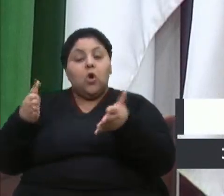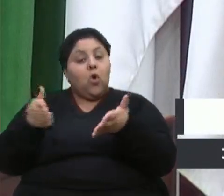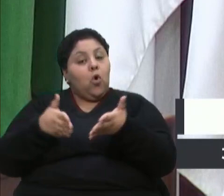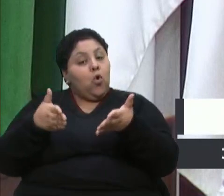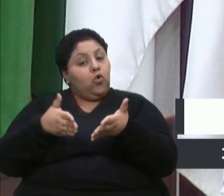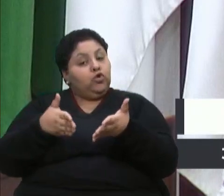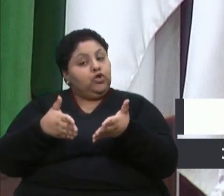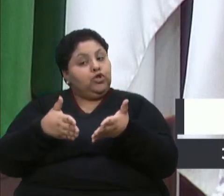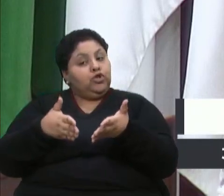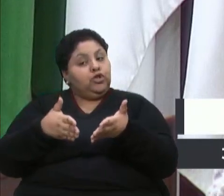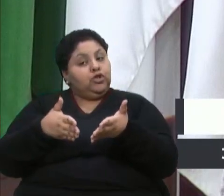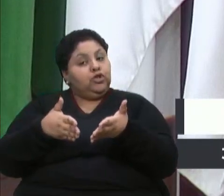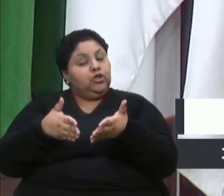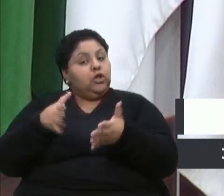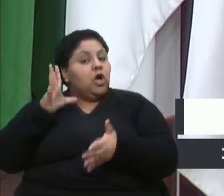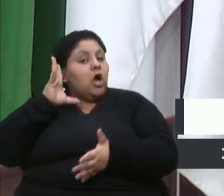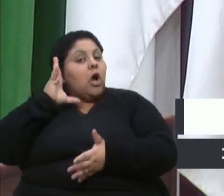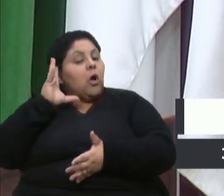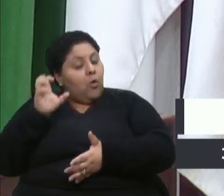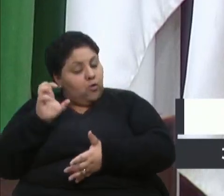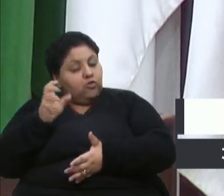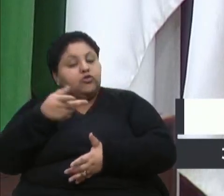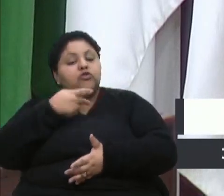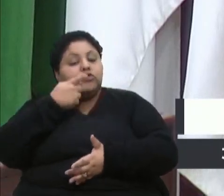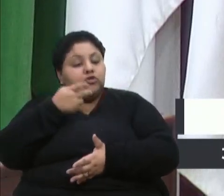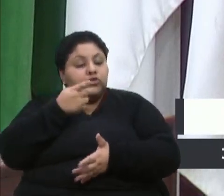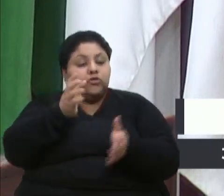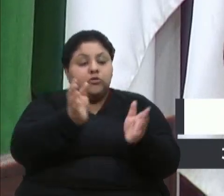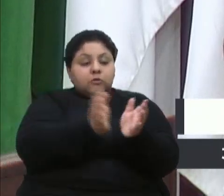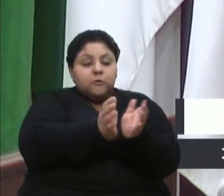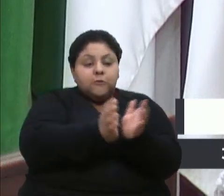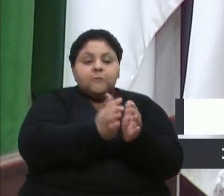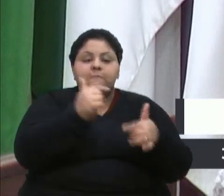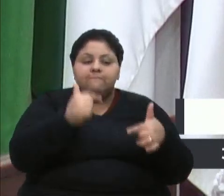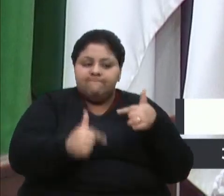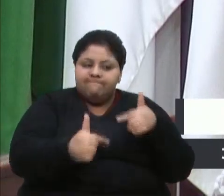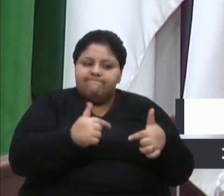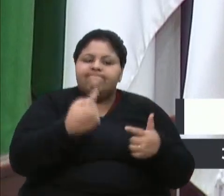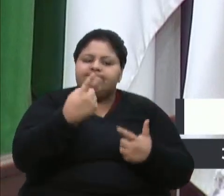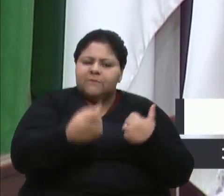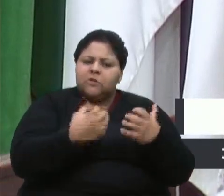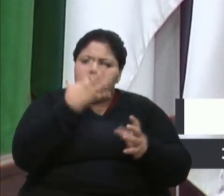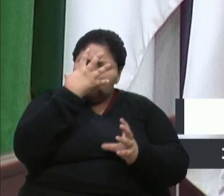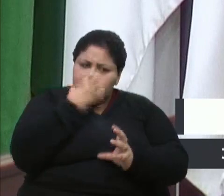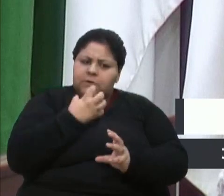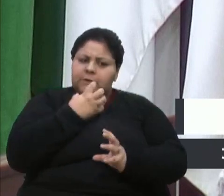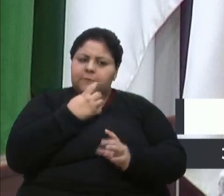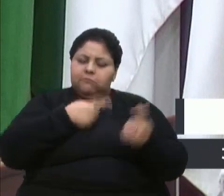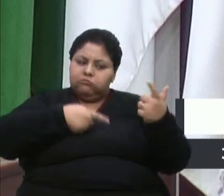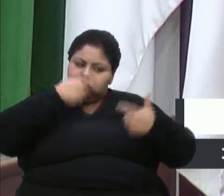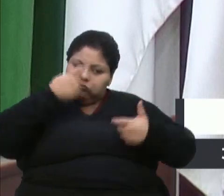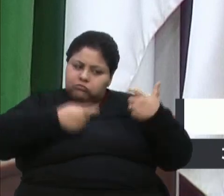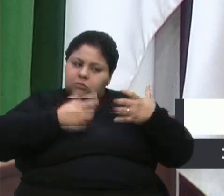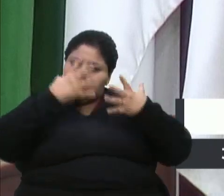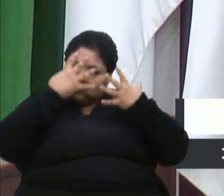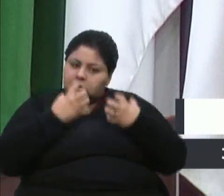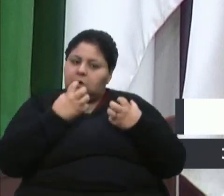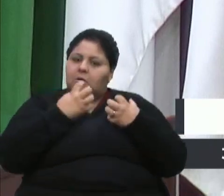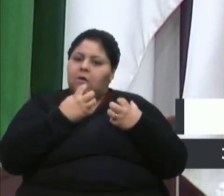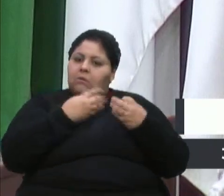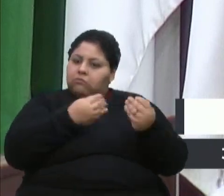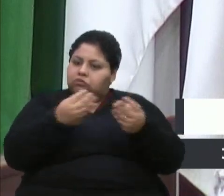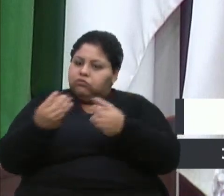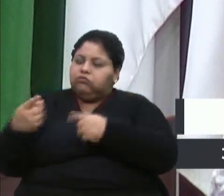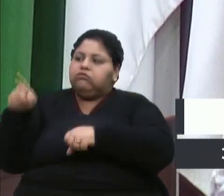pessoas admitir que um grupo de trabalho vem realizando algo sério, com discussões sérias, há bastante tempo.